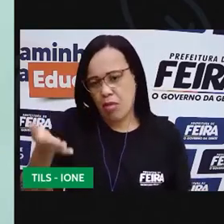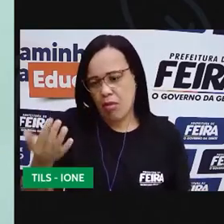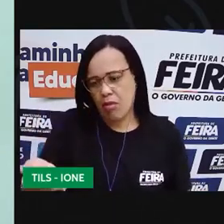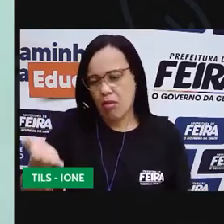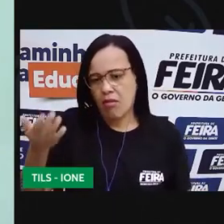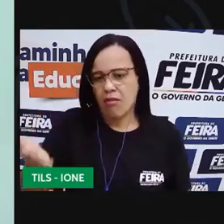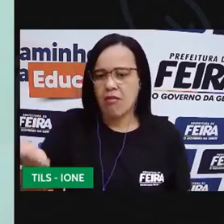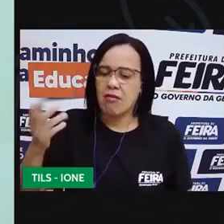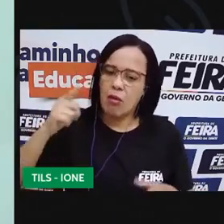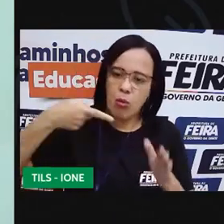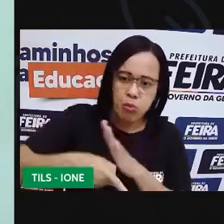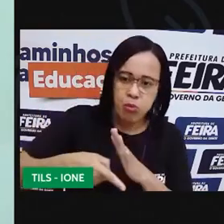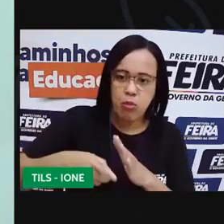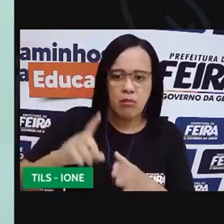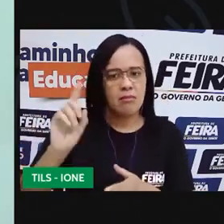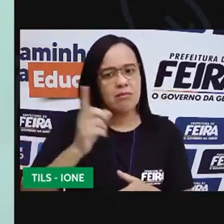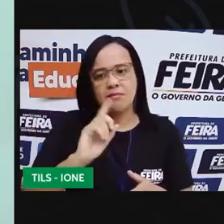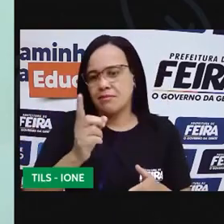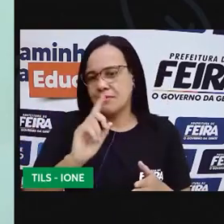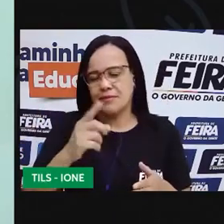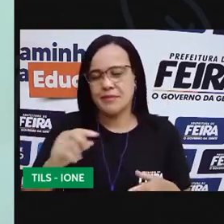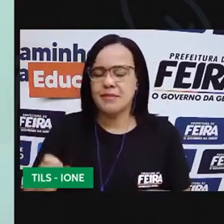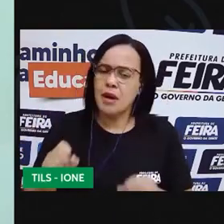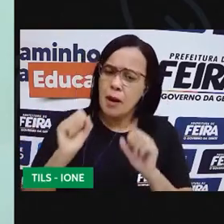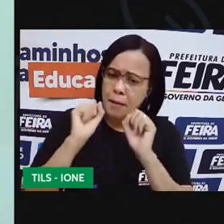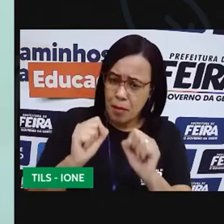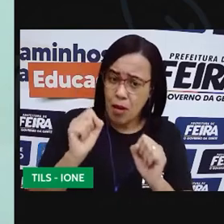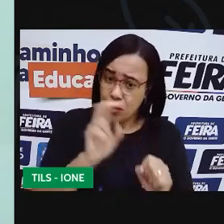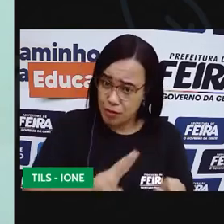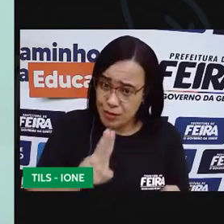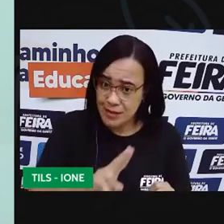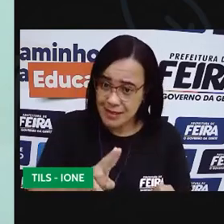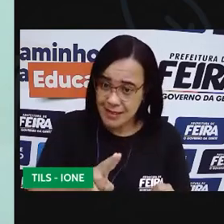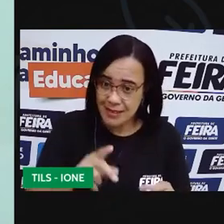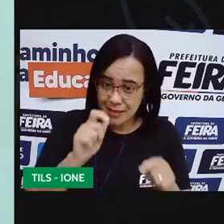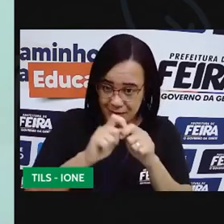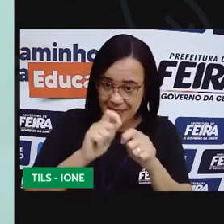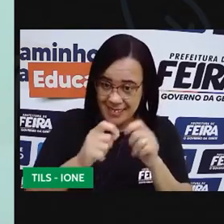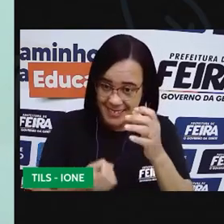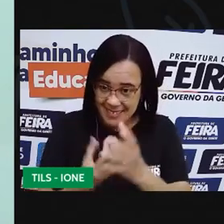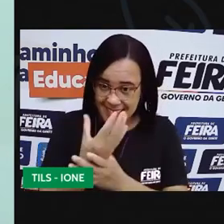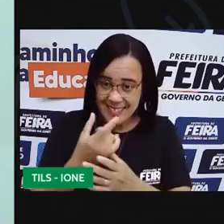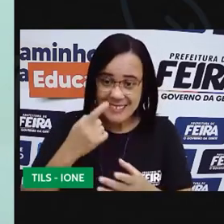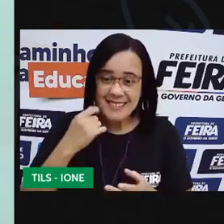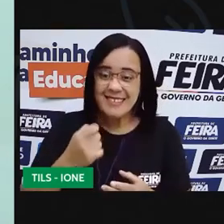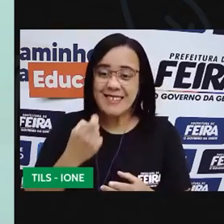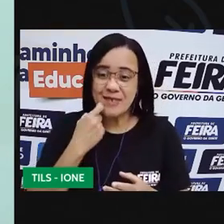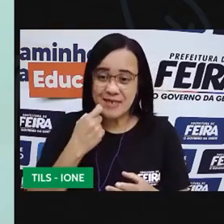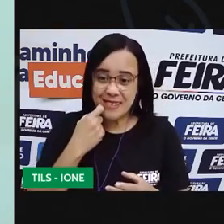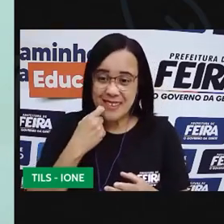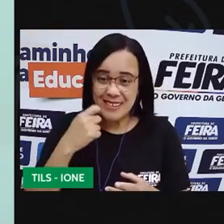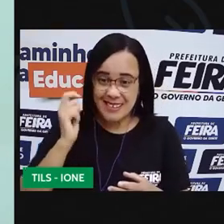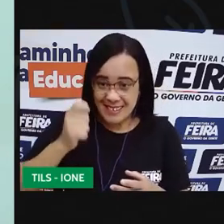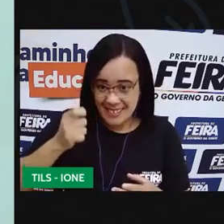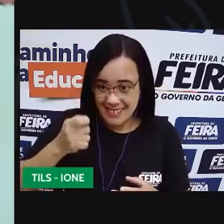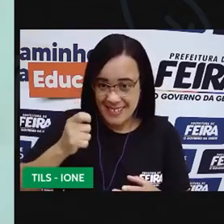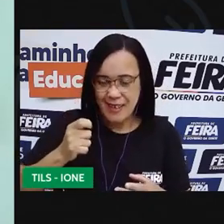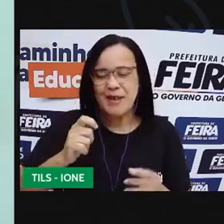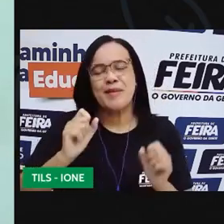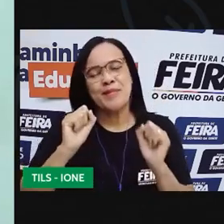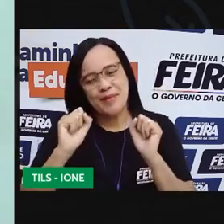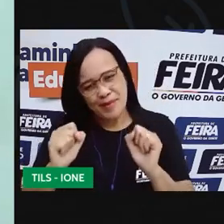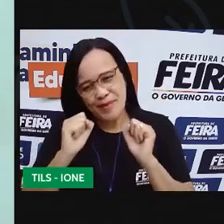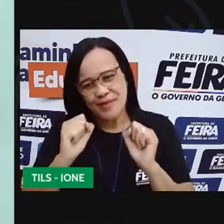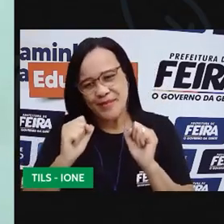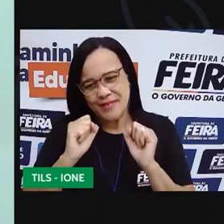Então, eu posso usar o EVA para fazer o peixe para a minha pescaria? Pode sim, porque ele não vai